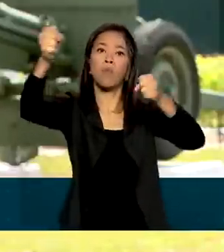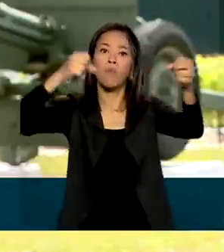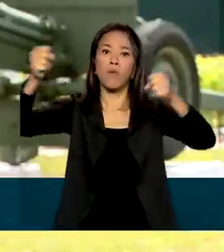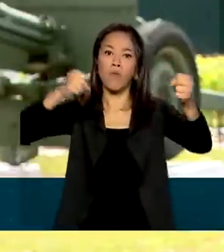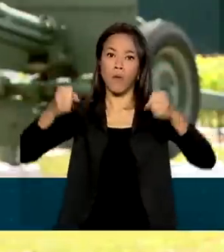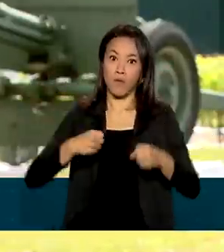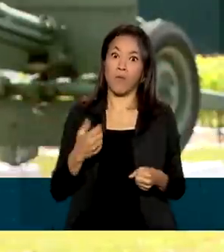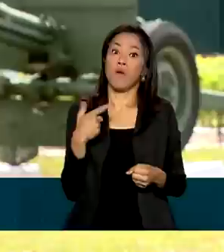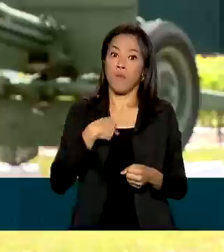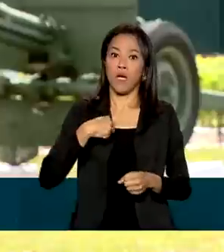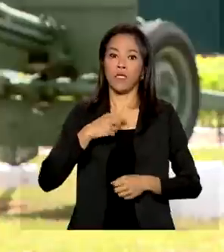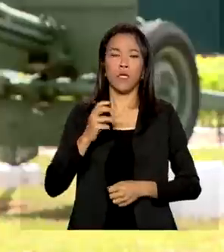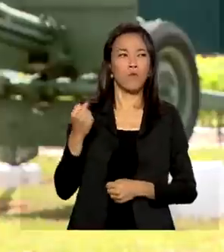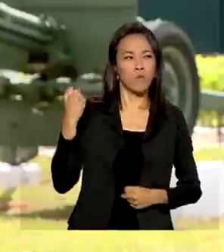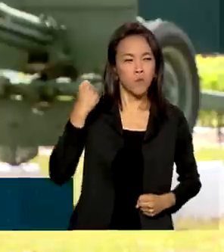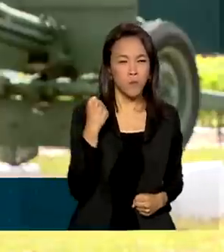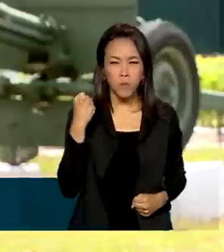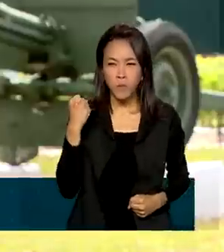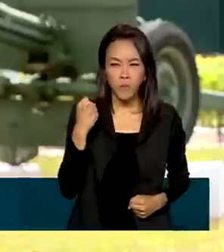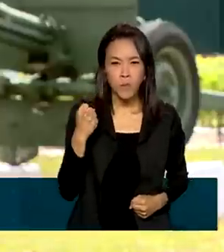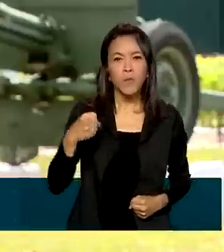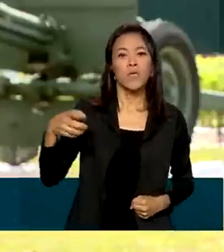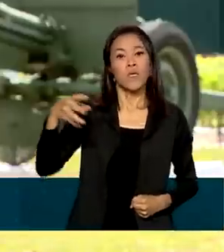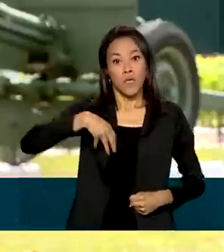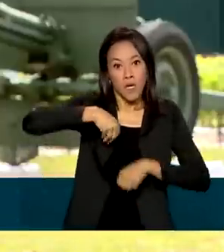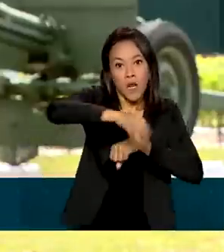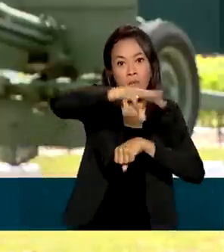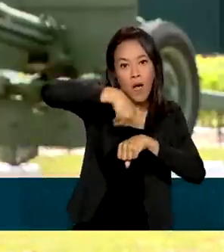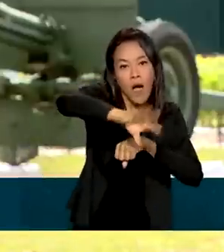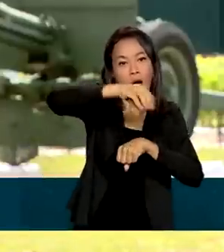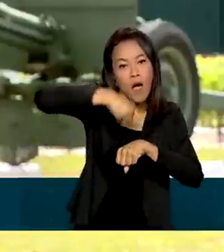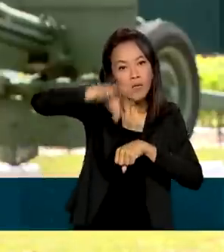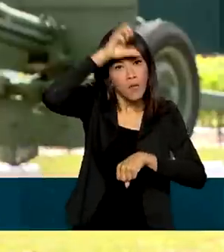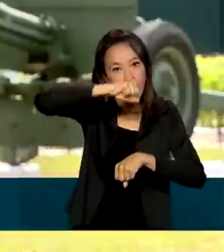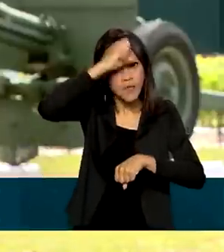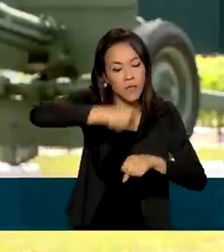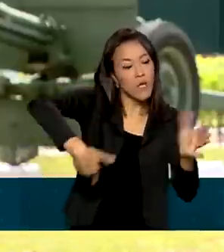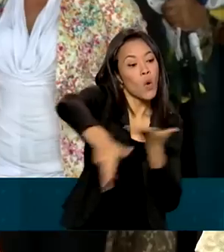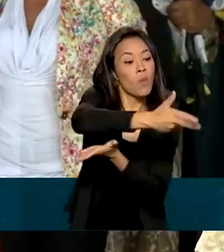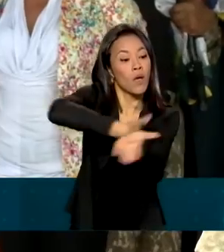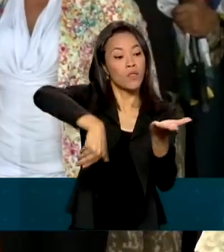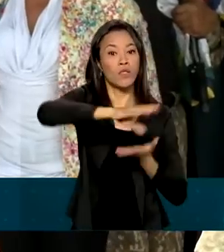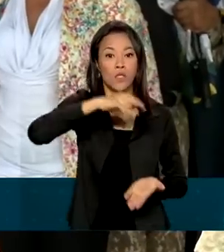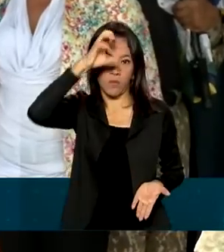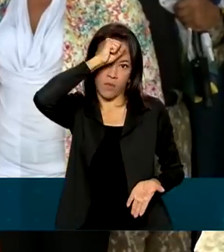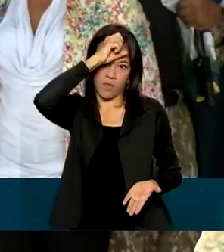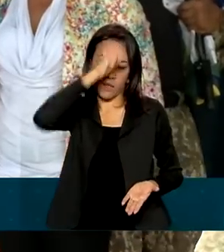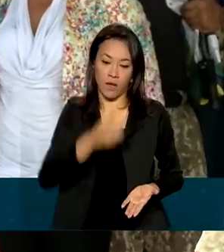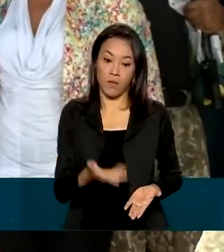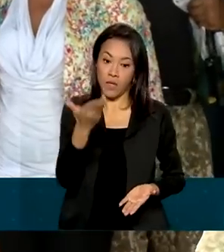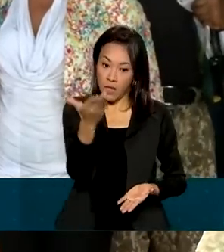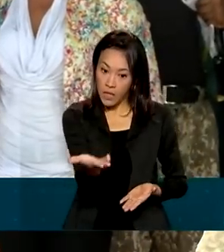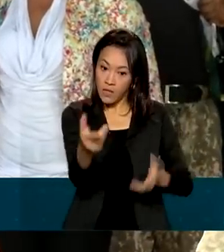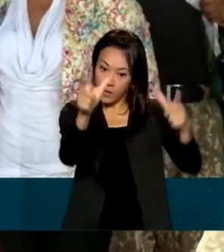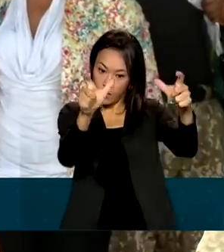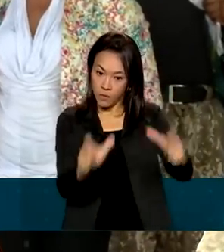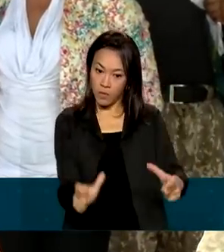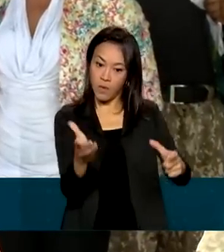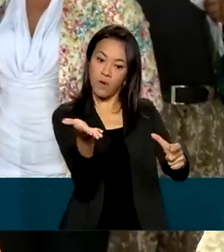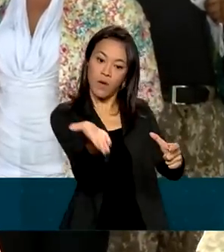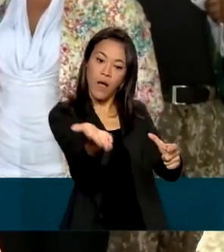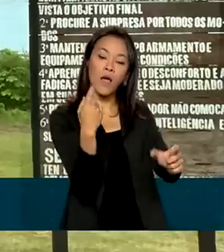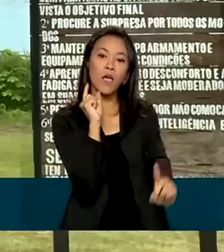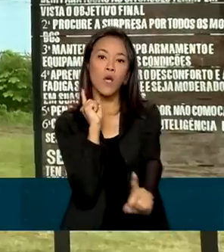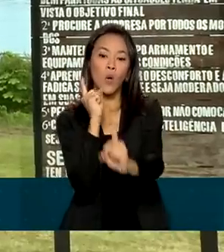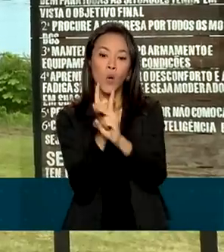fronteira, onde repassam os ensinamentos e compartilham com outros militares. Em um desses pelotões especiais de fronteira,